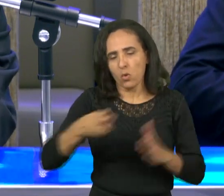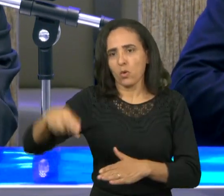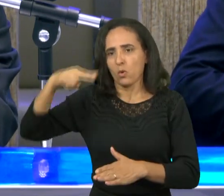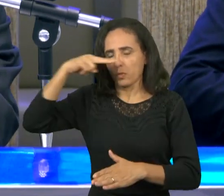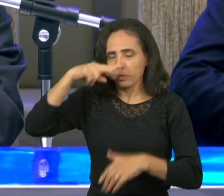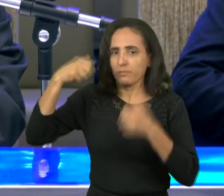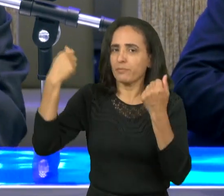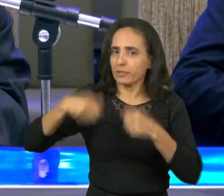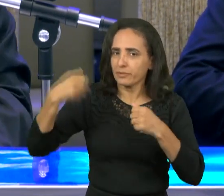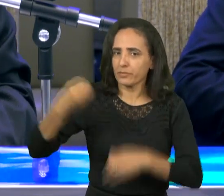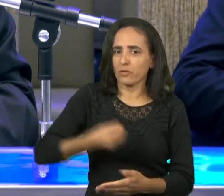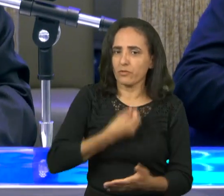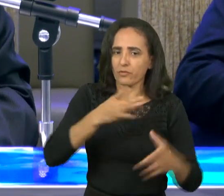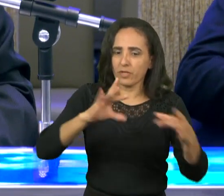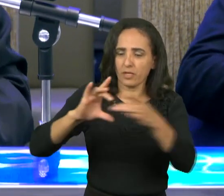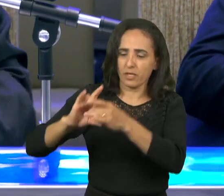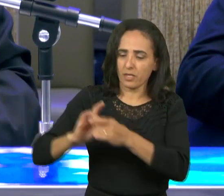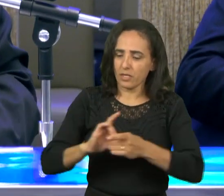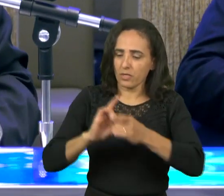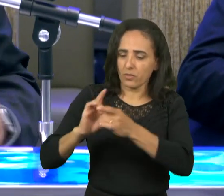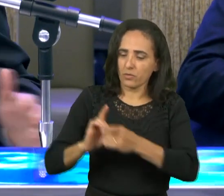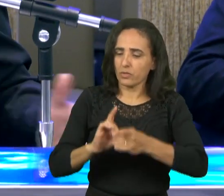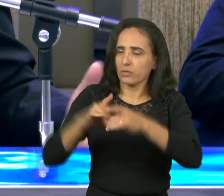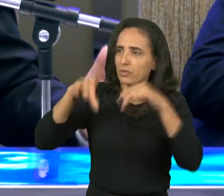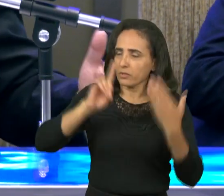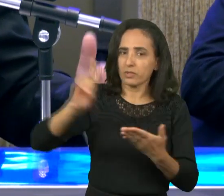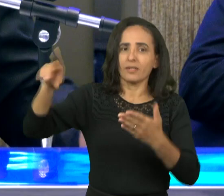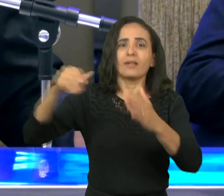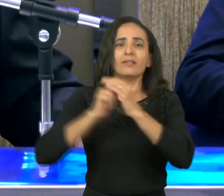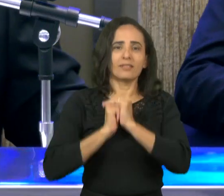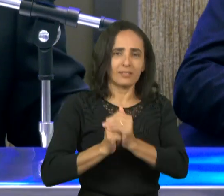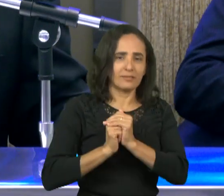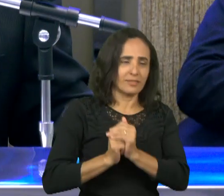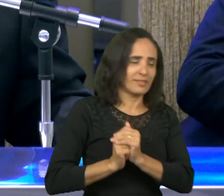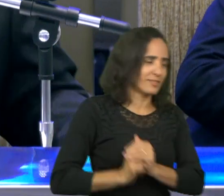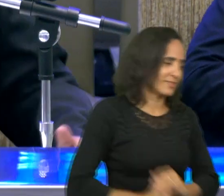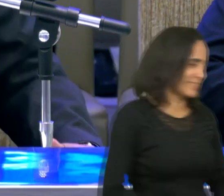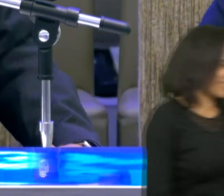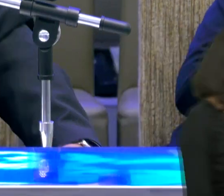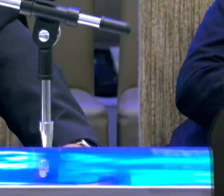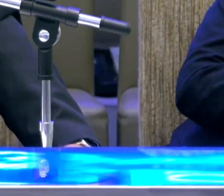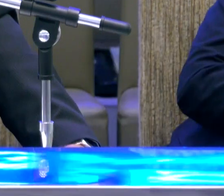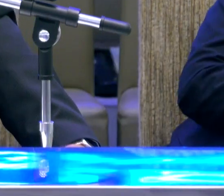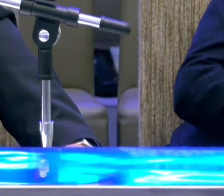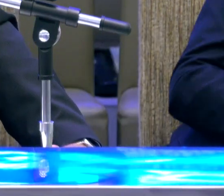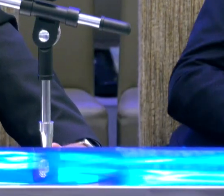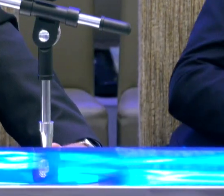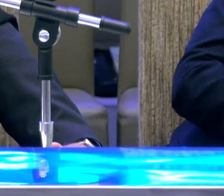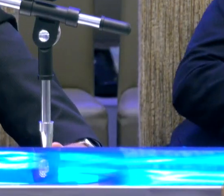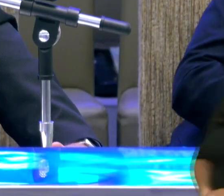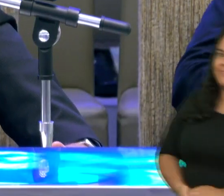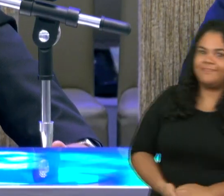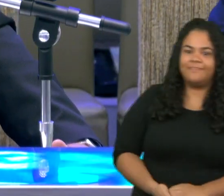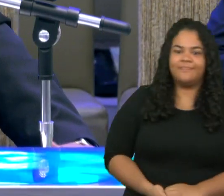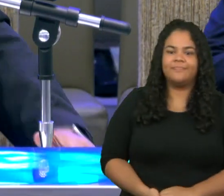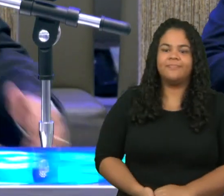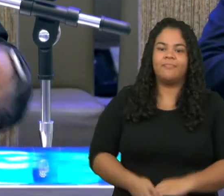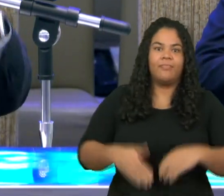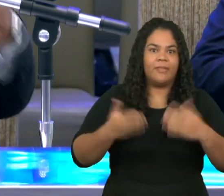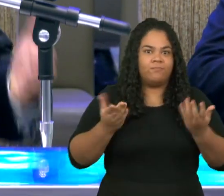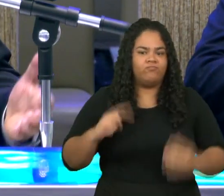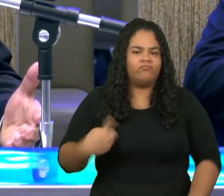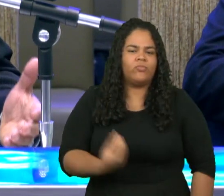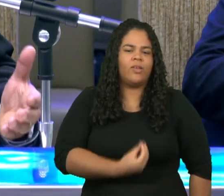viver em comunhão com Deus quem diz amém irmãos não é e a nossa comunhão deve ser